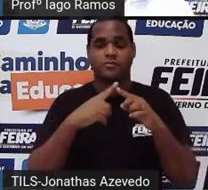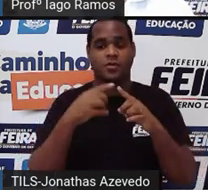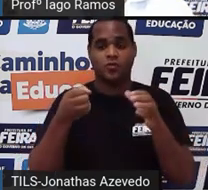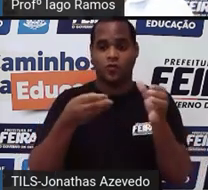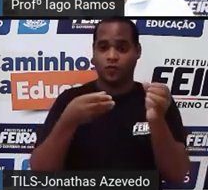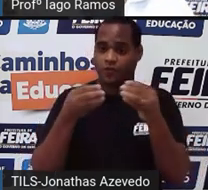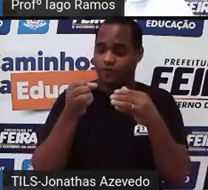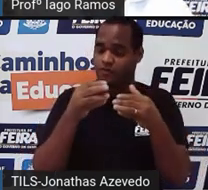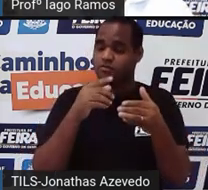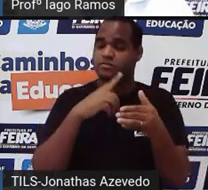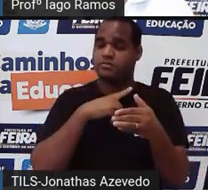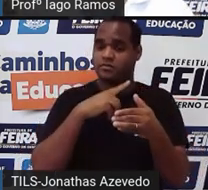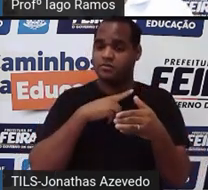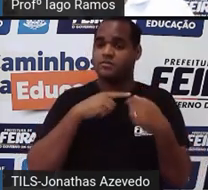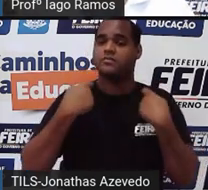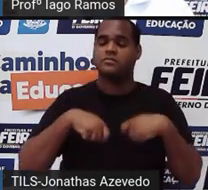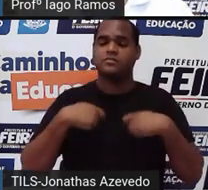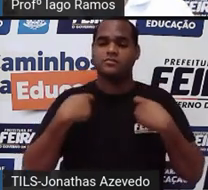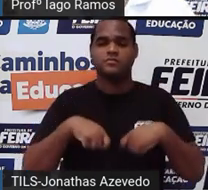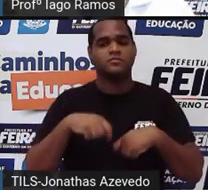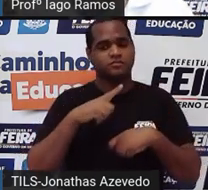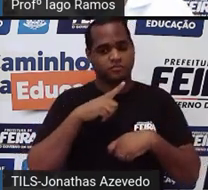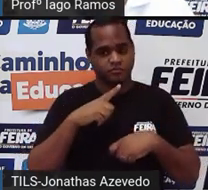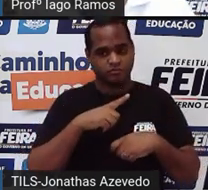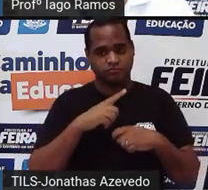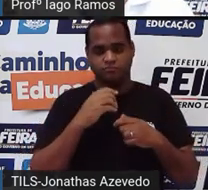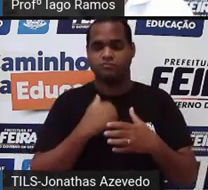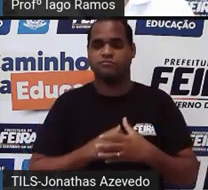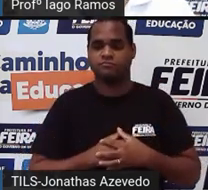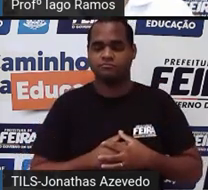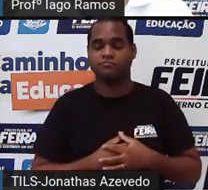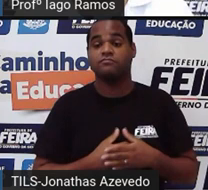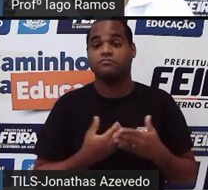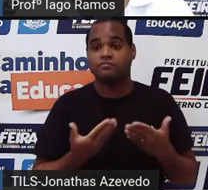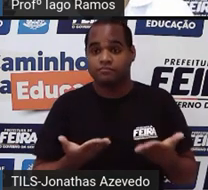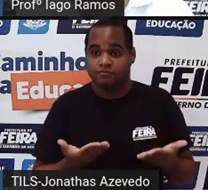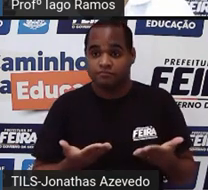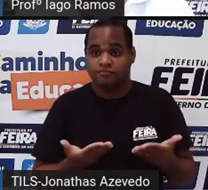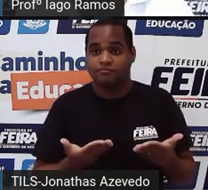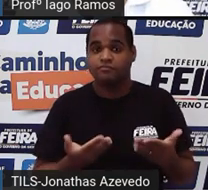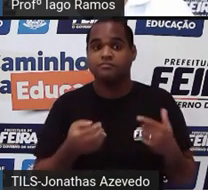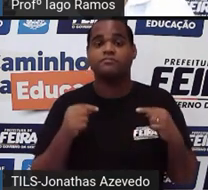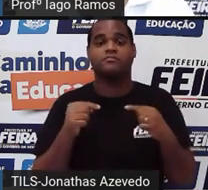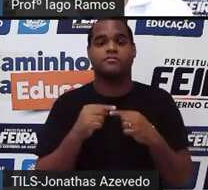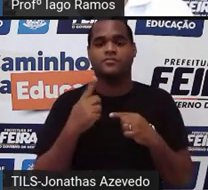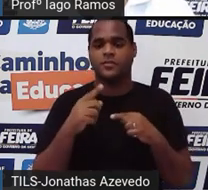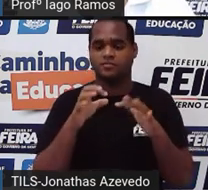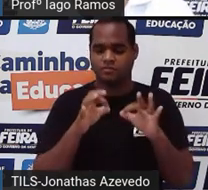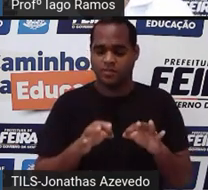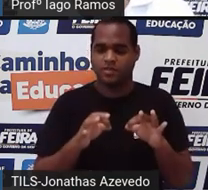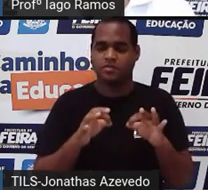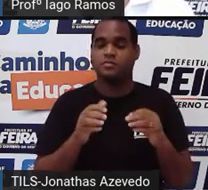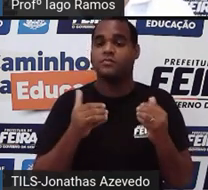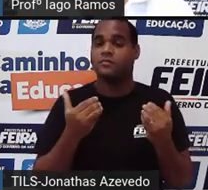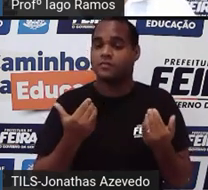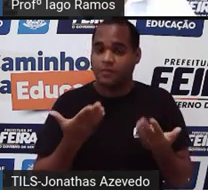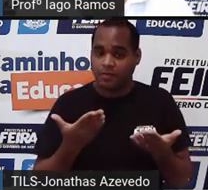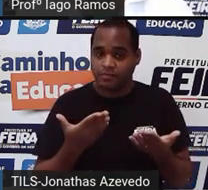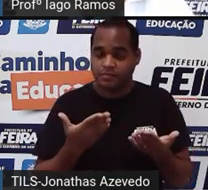pontos da outra da outra figura tá bom então nesse caso a correta só está